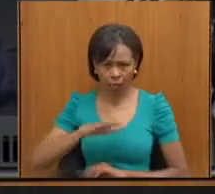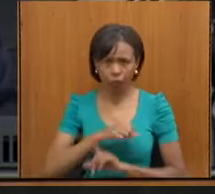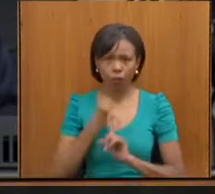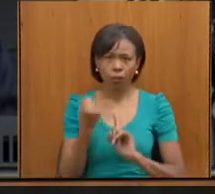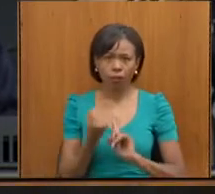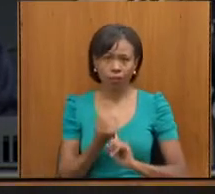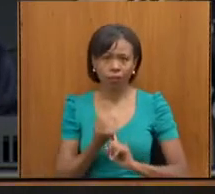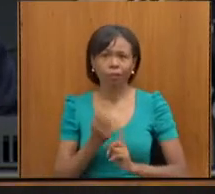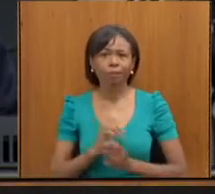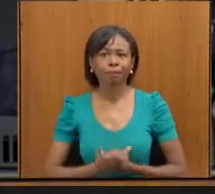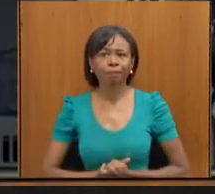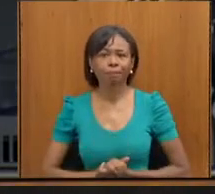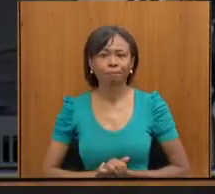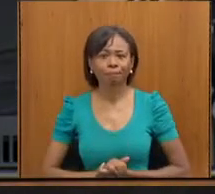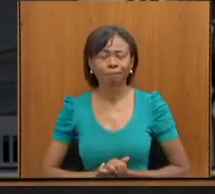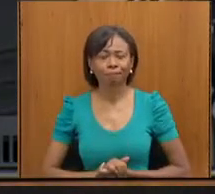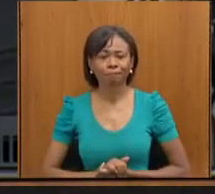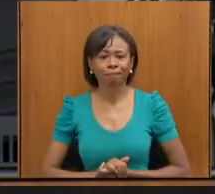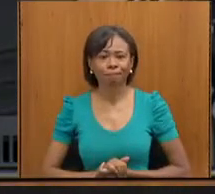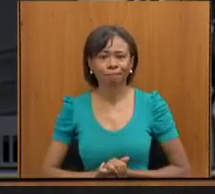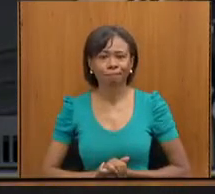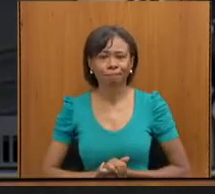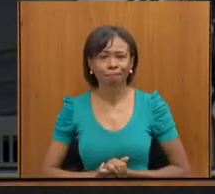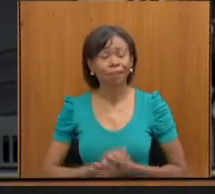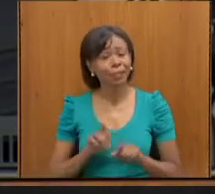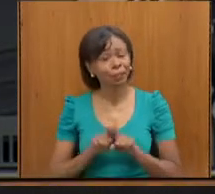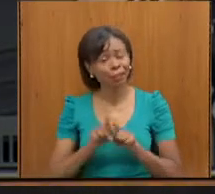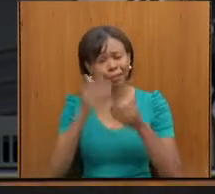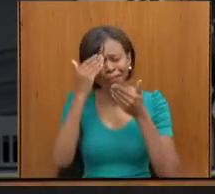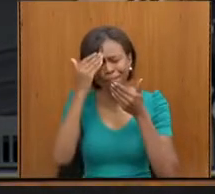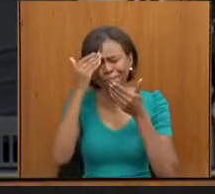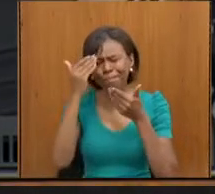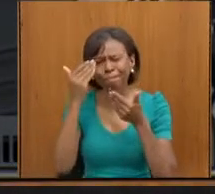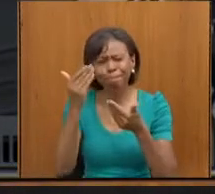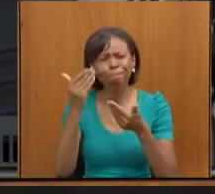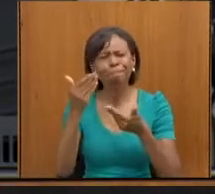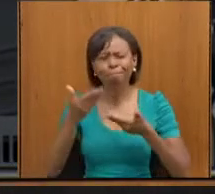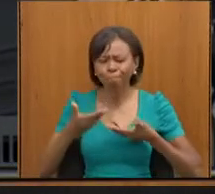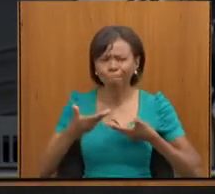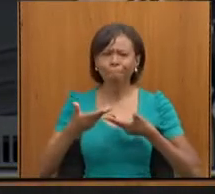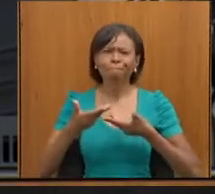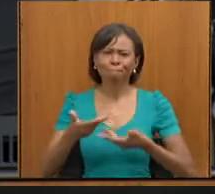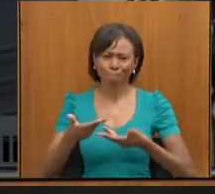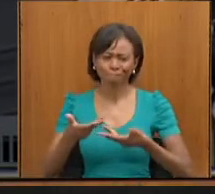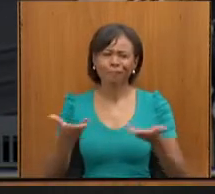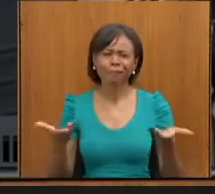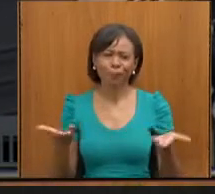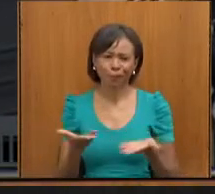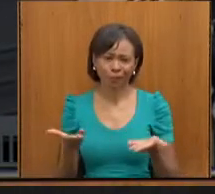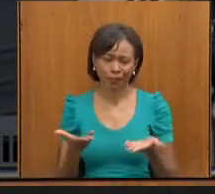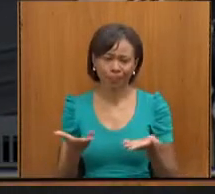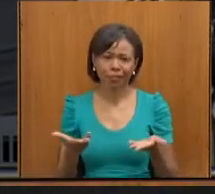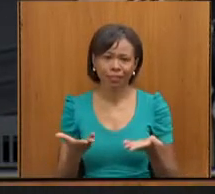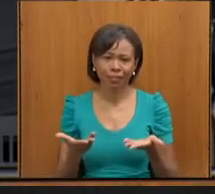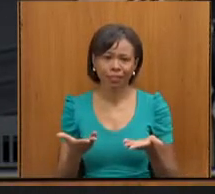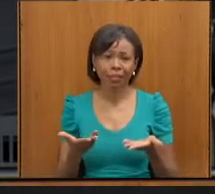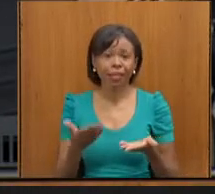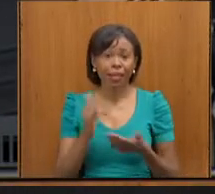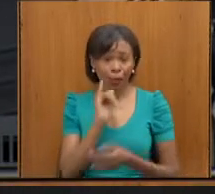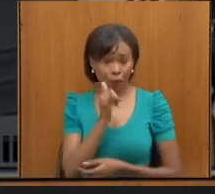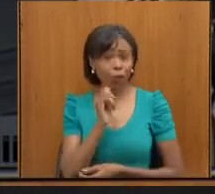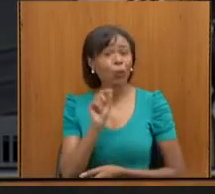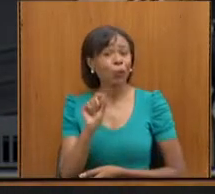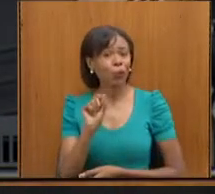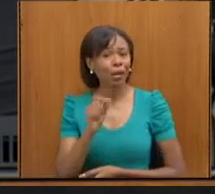E gostaria, por fim, deputado, de agradecer muito o convite por estar aqui e dizer da